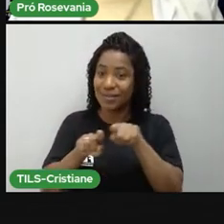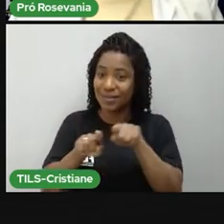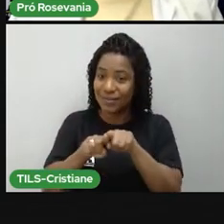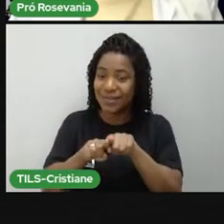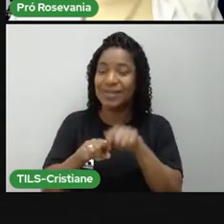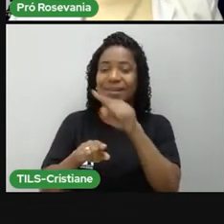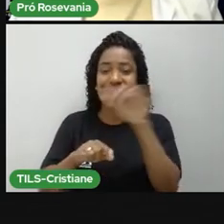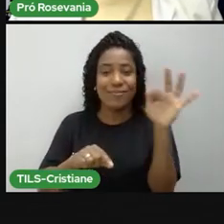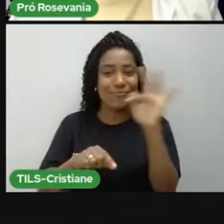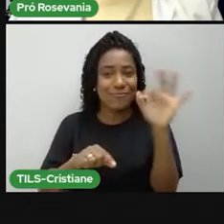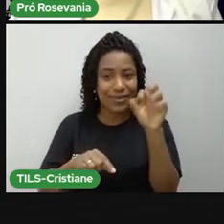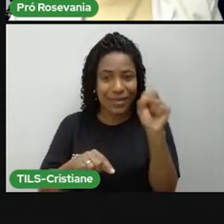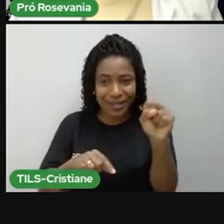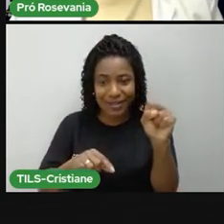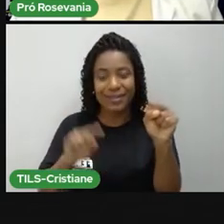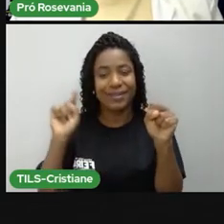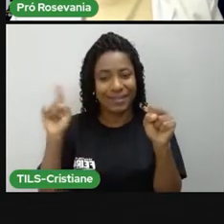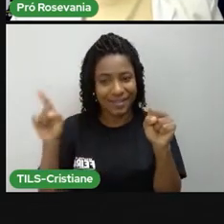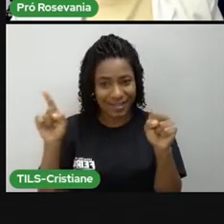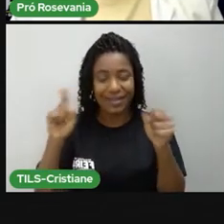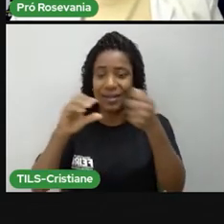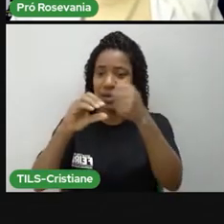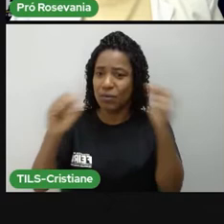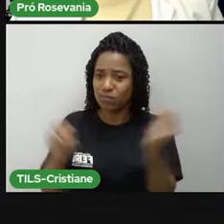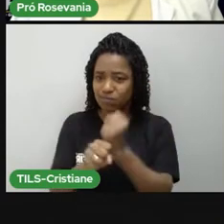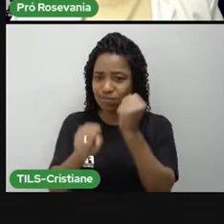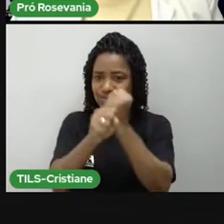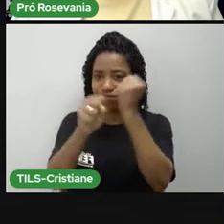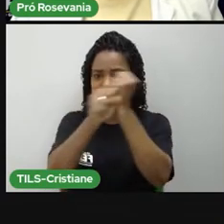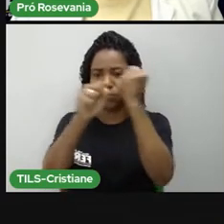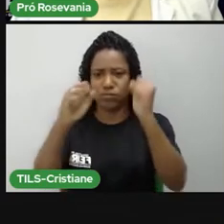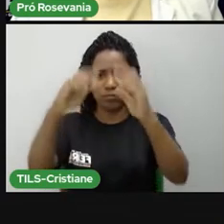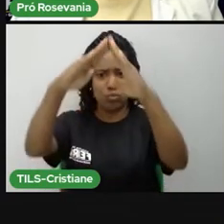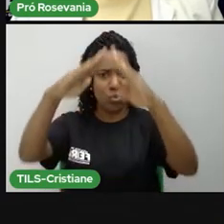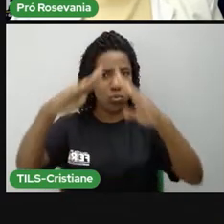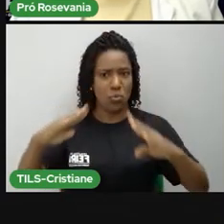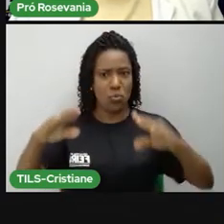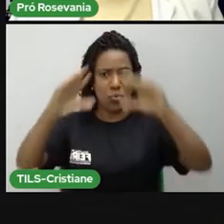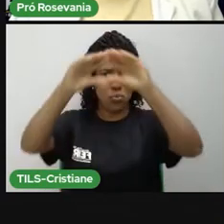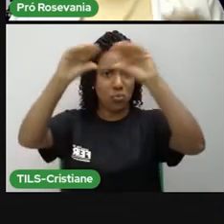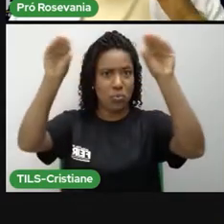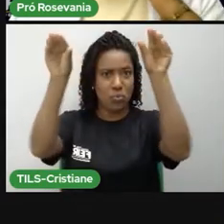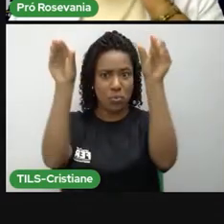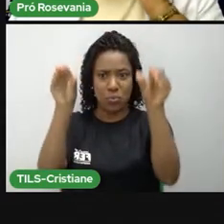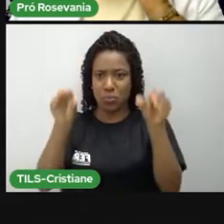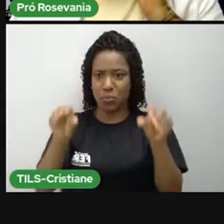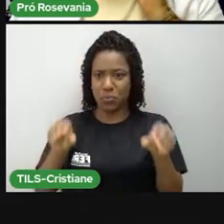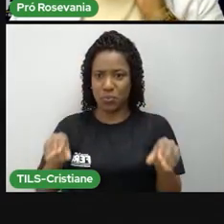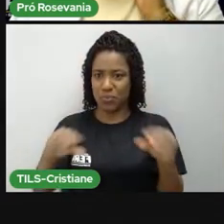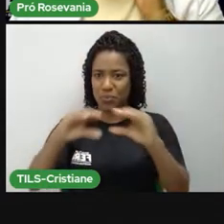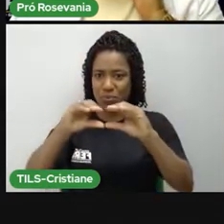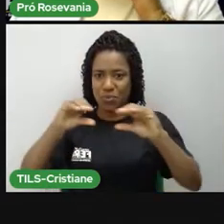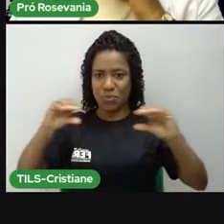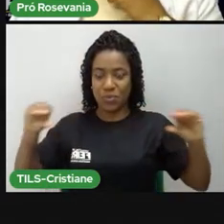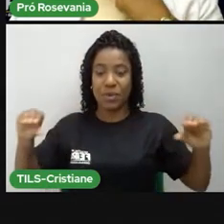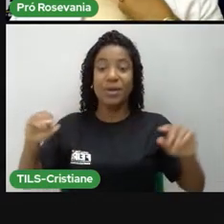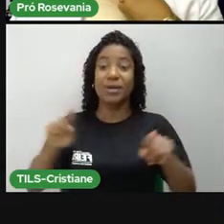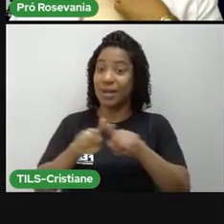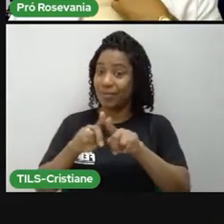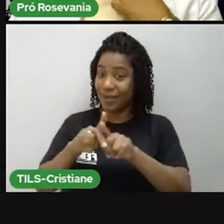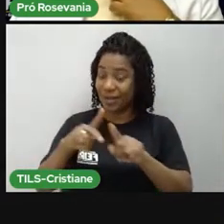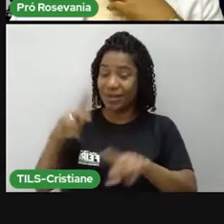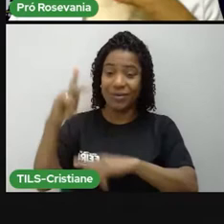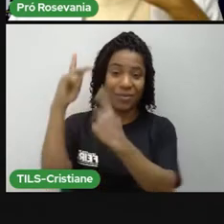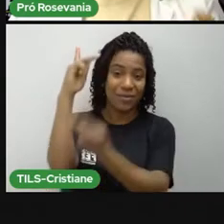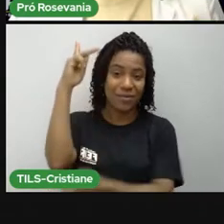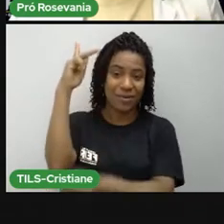influência. Eles foram construídos, né, segundo essas características de arquitetura portuguesa. A gente tem lá o Pelourinho, né,